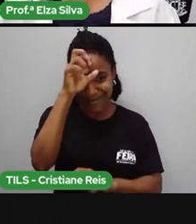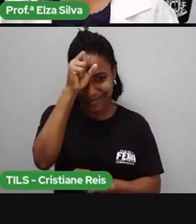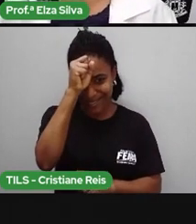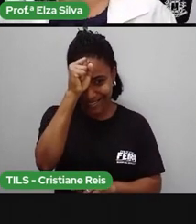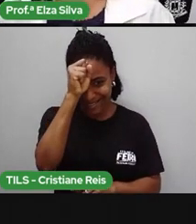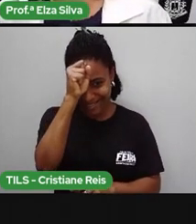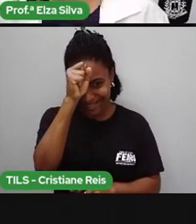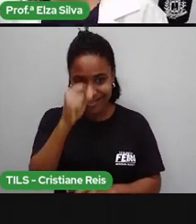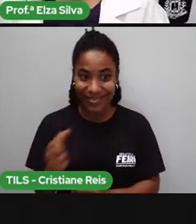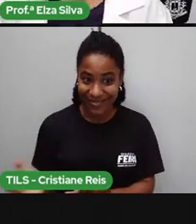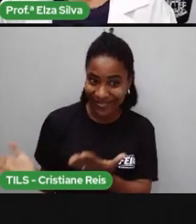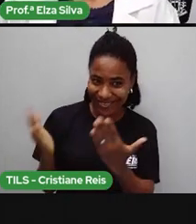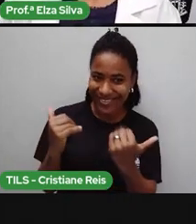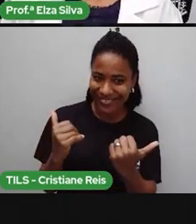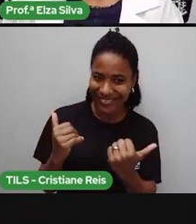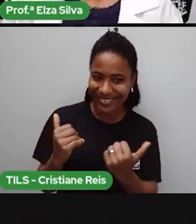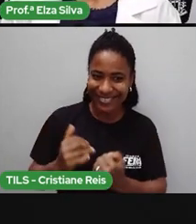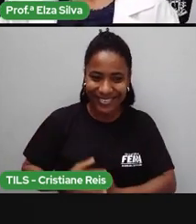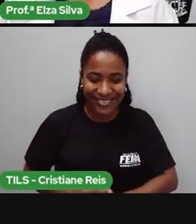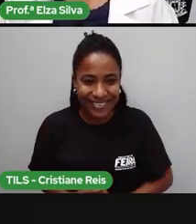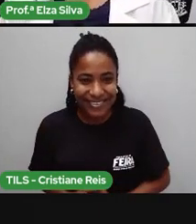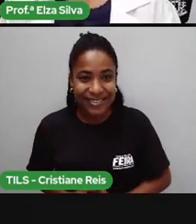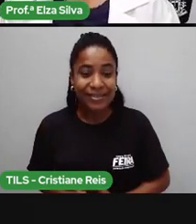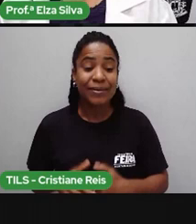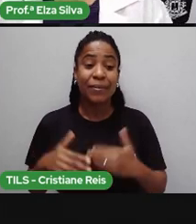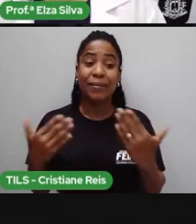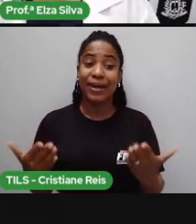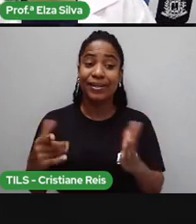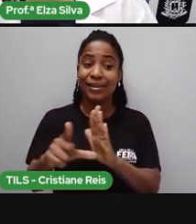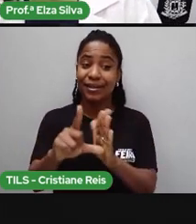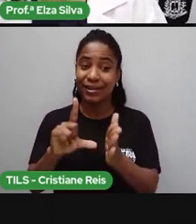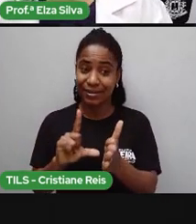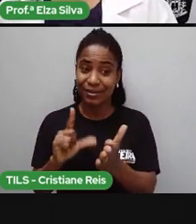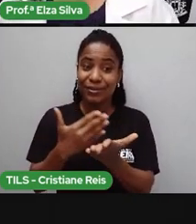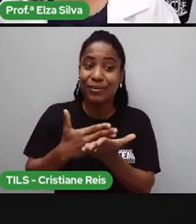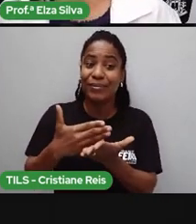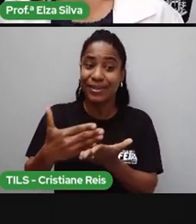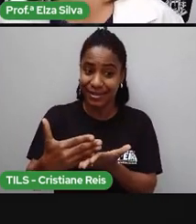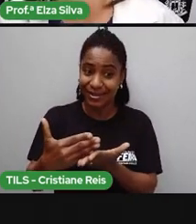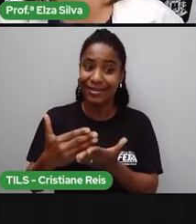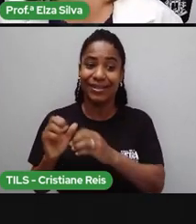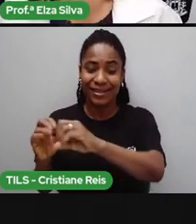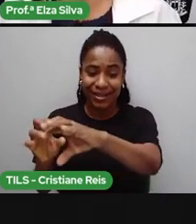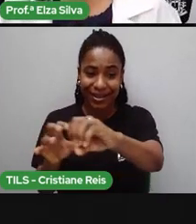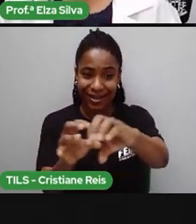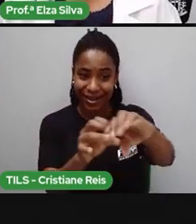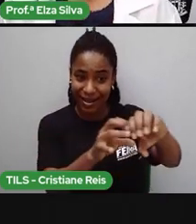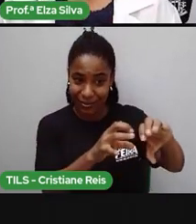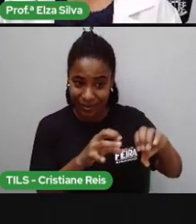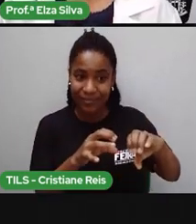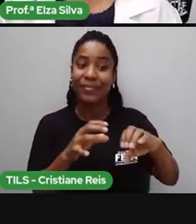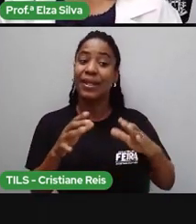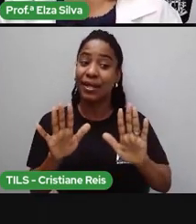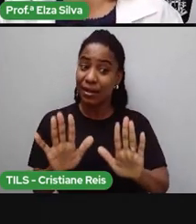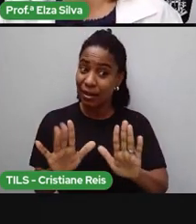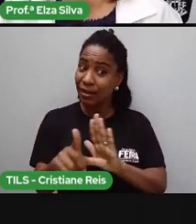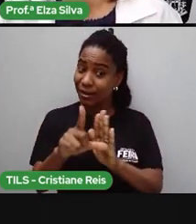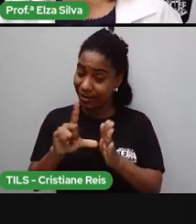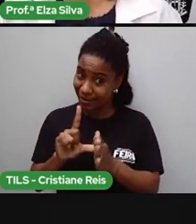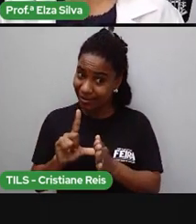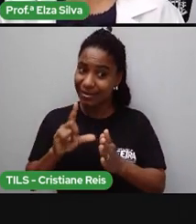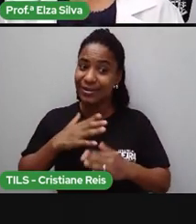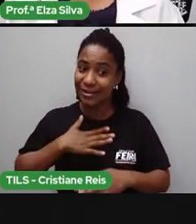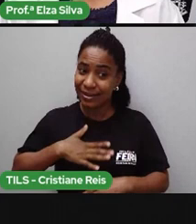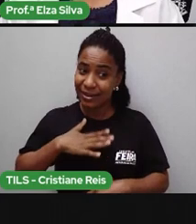Let's go! Porém, antes de começarmos a nossa aula propriamente dita, é importante